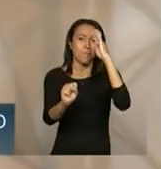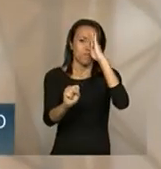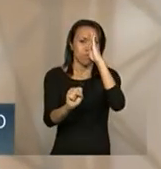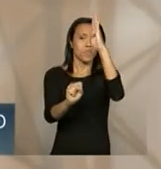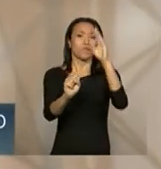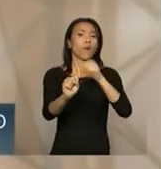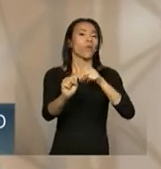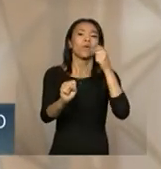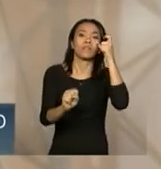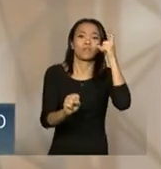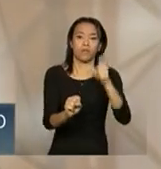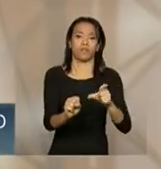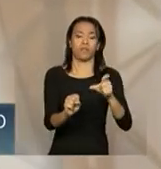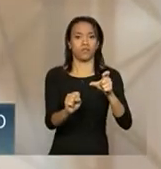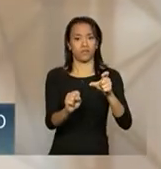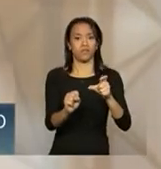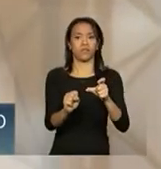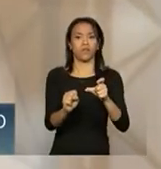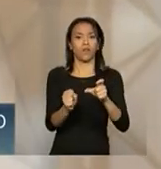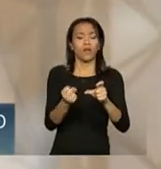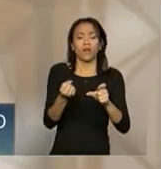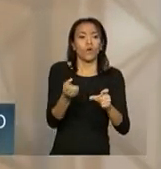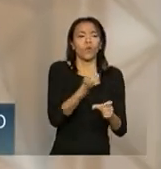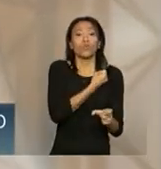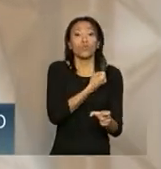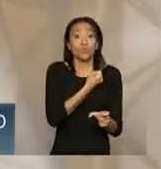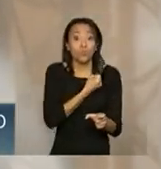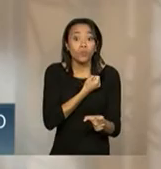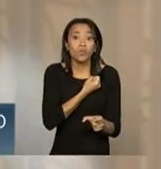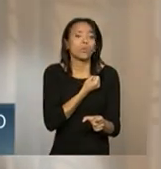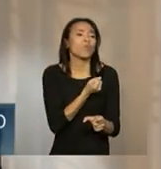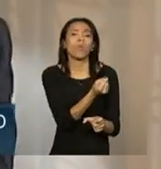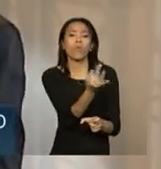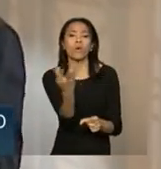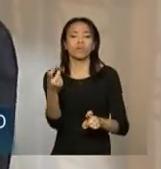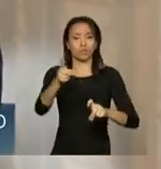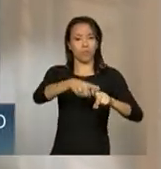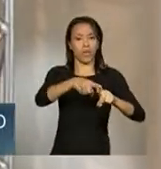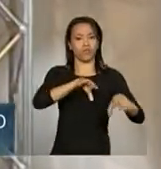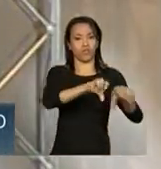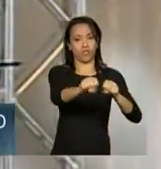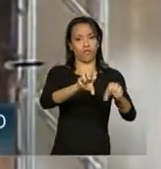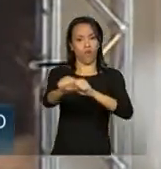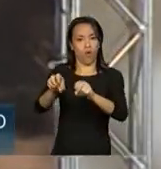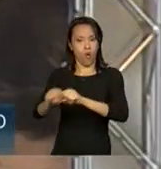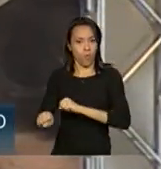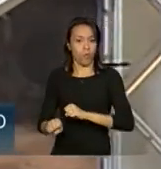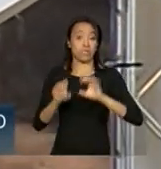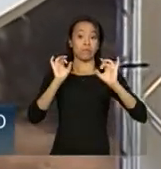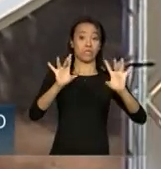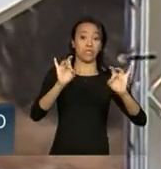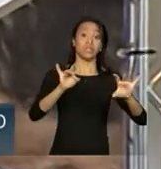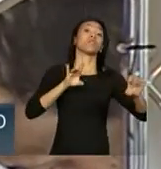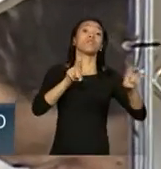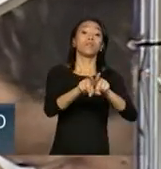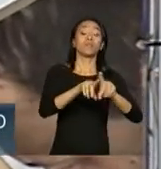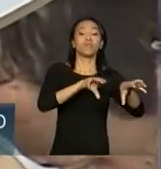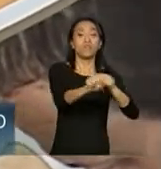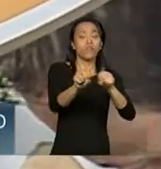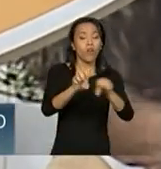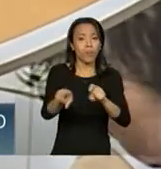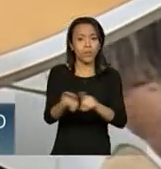interesse do número de médicos que forma, do número de especialistas que forma, e como